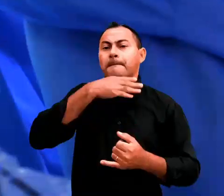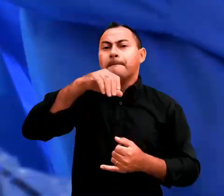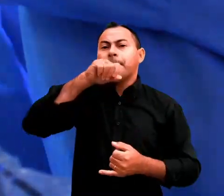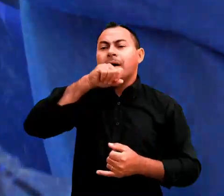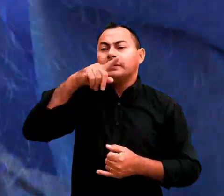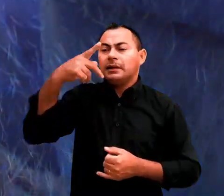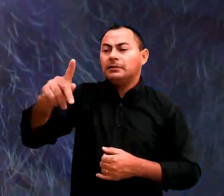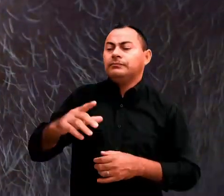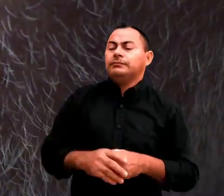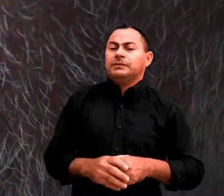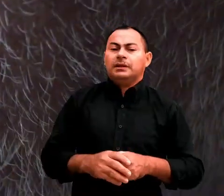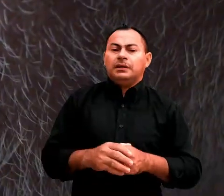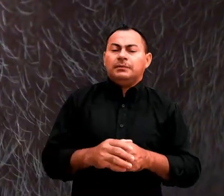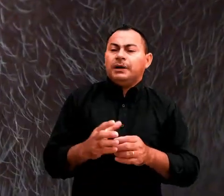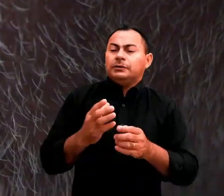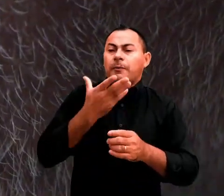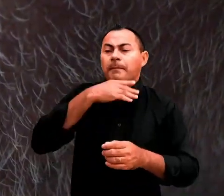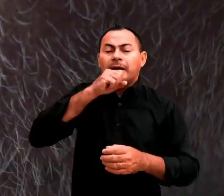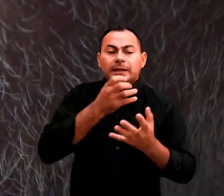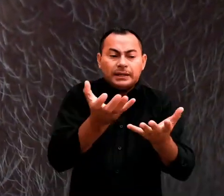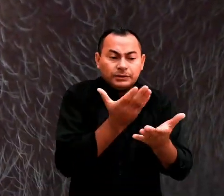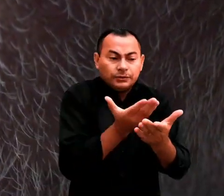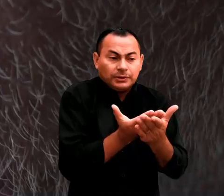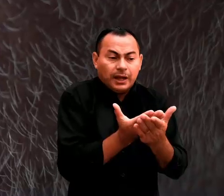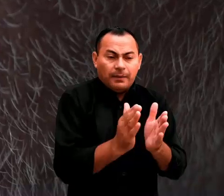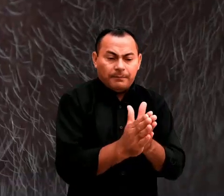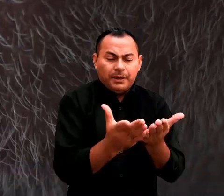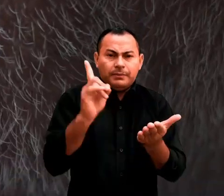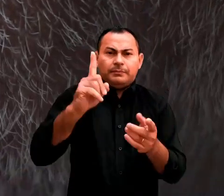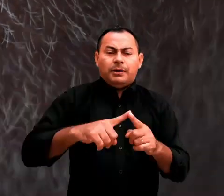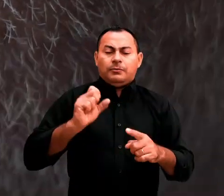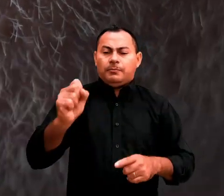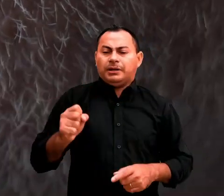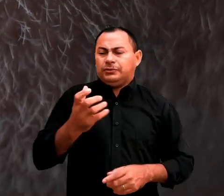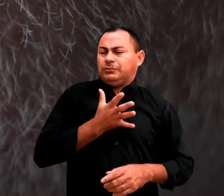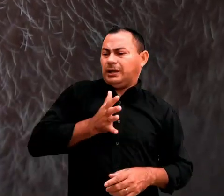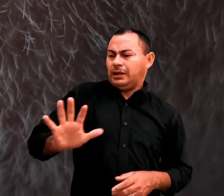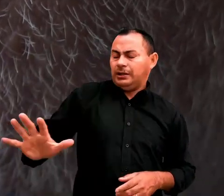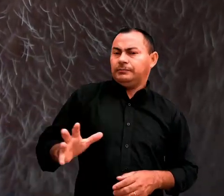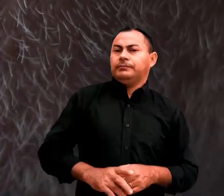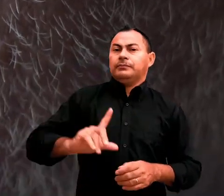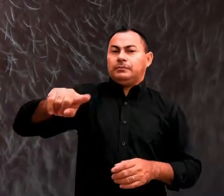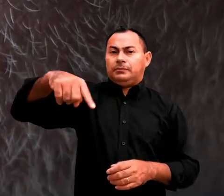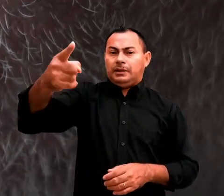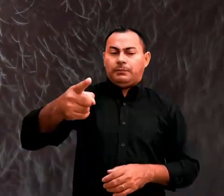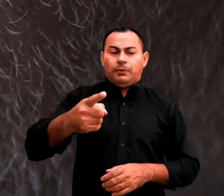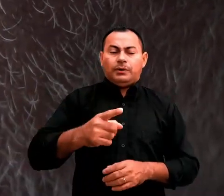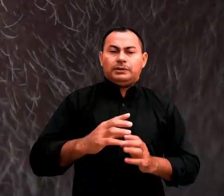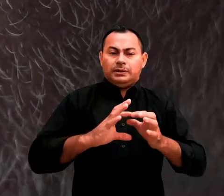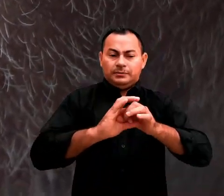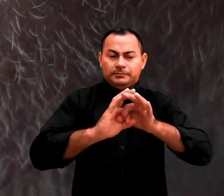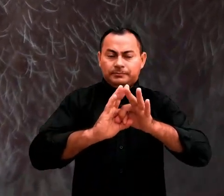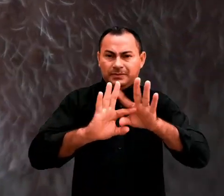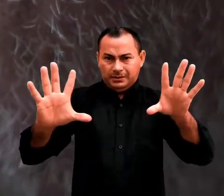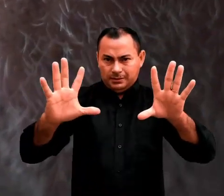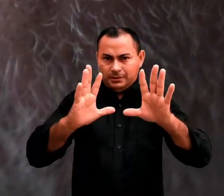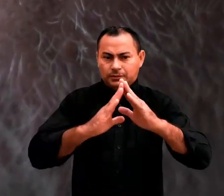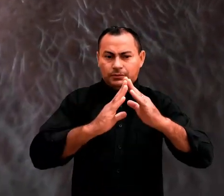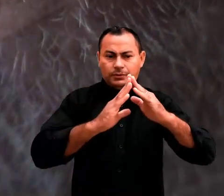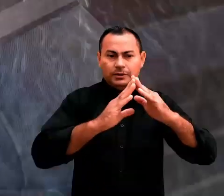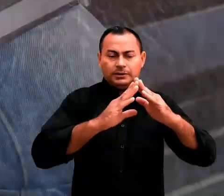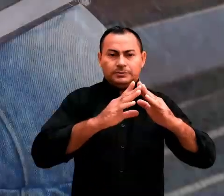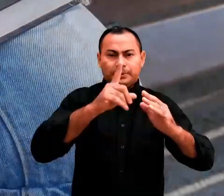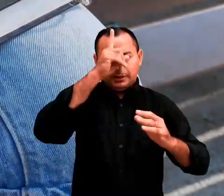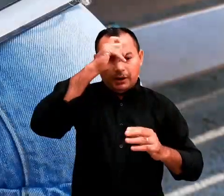pai, na ocasião, queria estudar a Bíblia com ele, mas o pastor Dick se recusava. Depois que ele saiu do hospital, ainda não queria